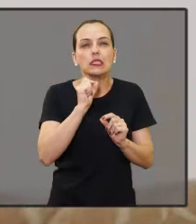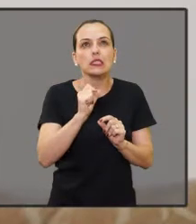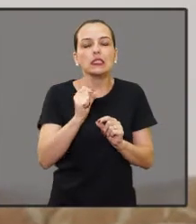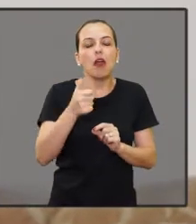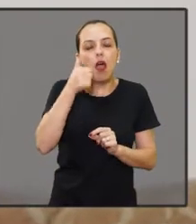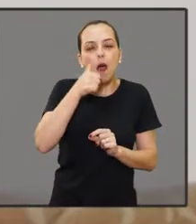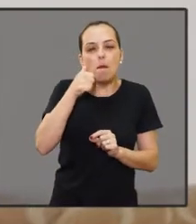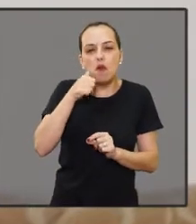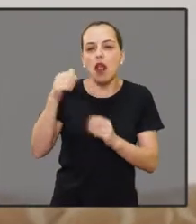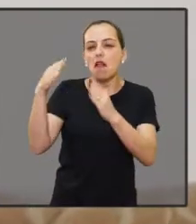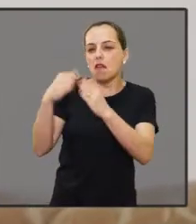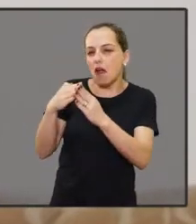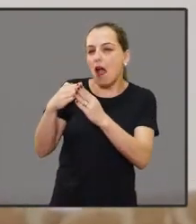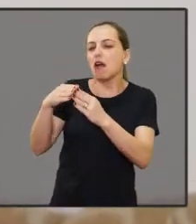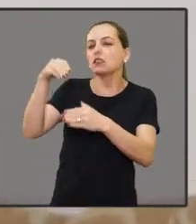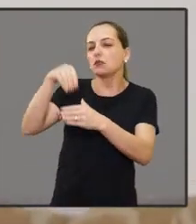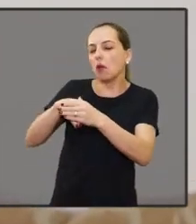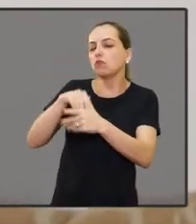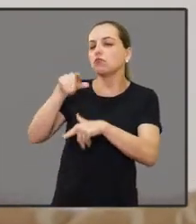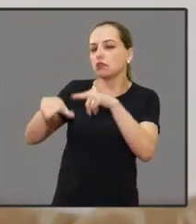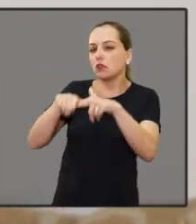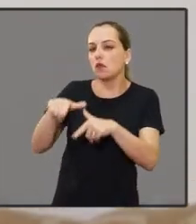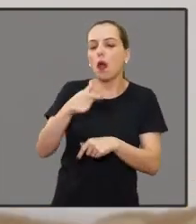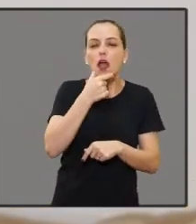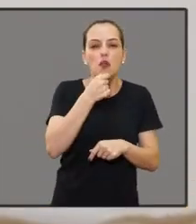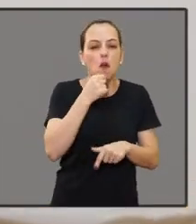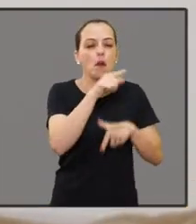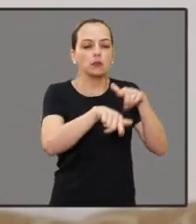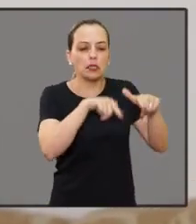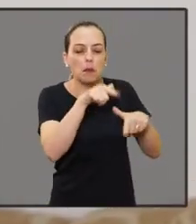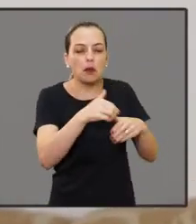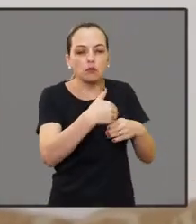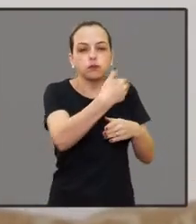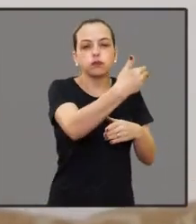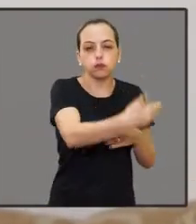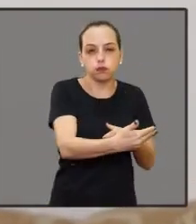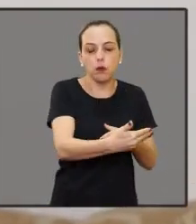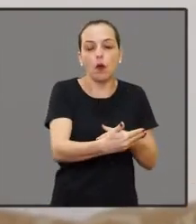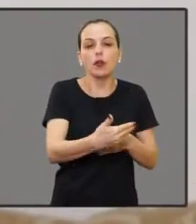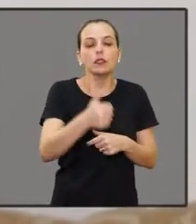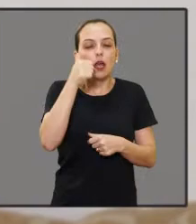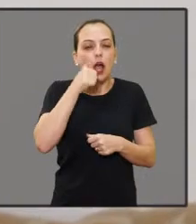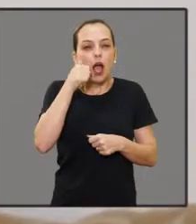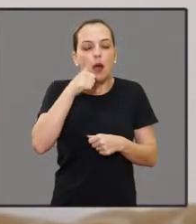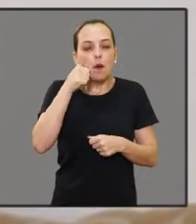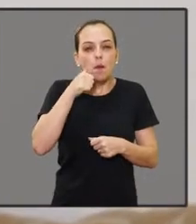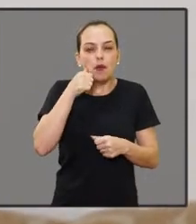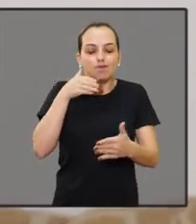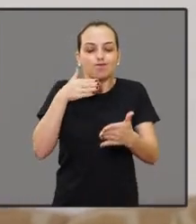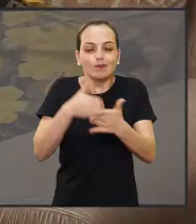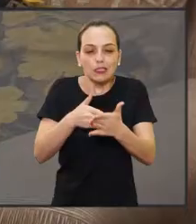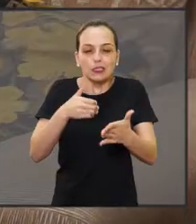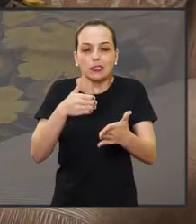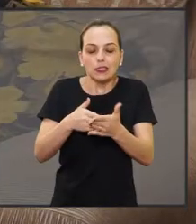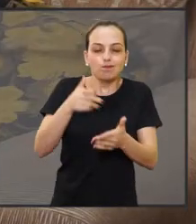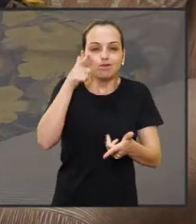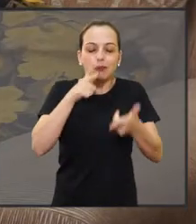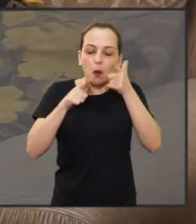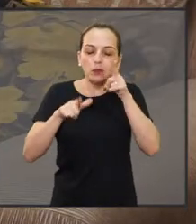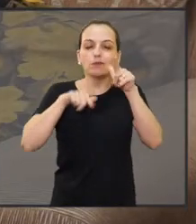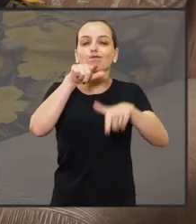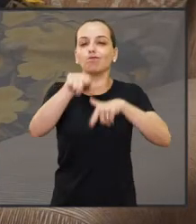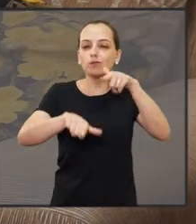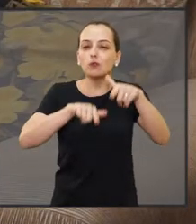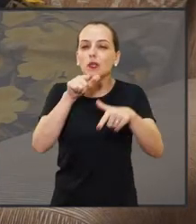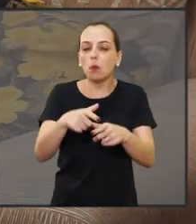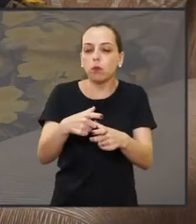dentro de casa, o homem tinha que trabalhar, isso é aquilo. Então a mulher enfrenta muitos preconceitos, muitas barreiras para poder conquistar um espaço maior